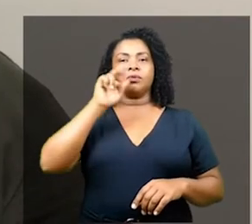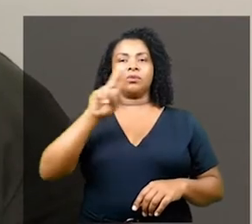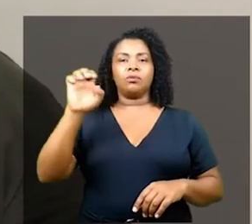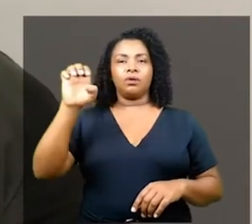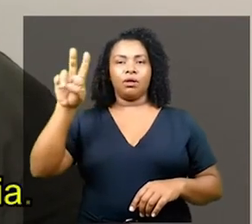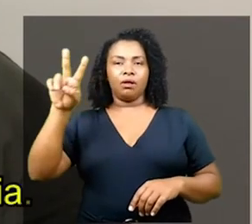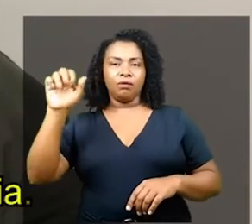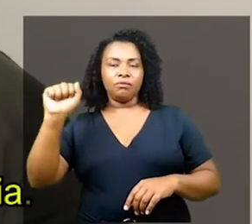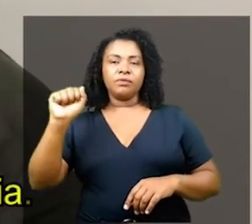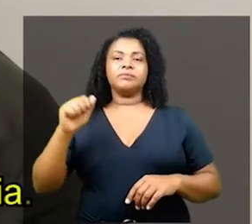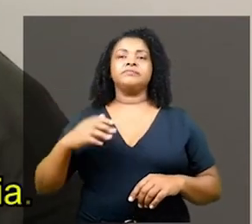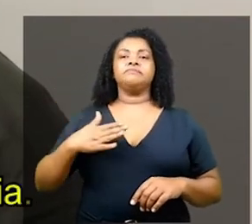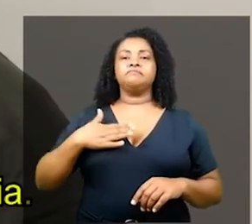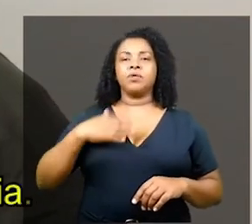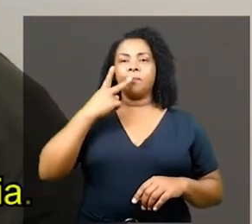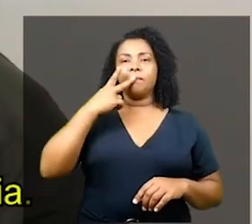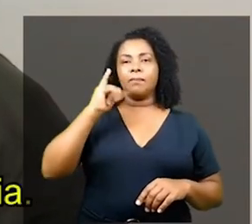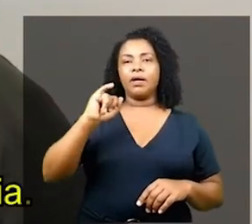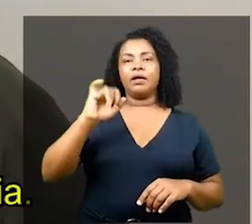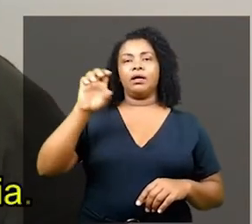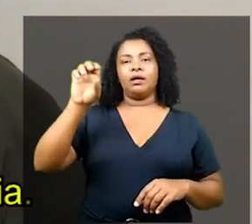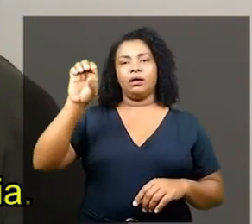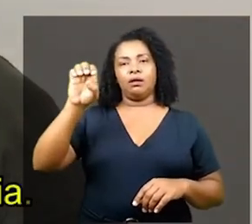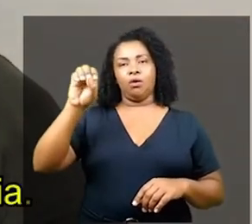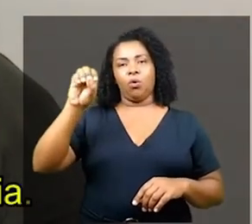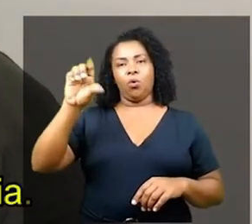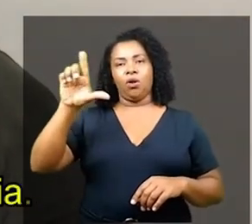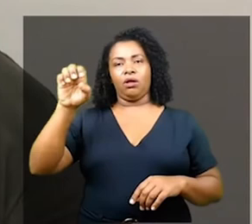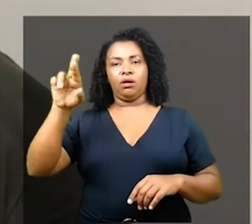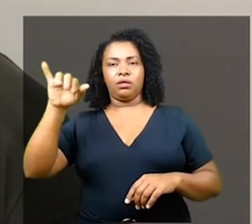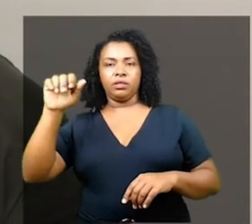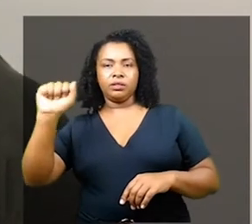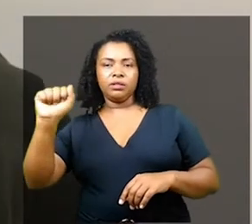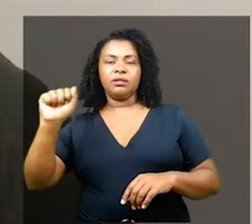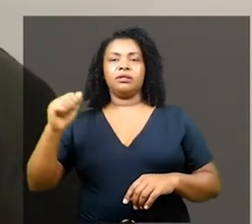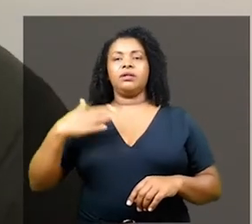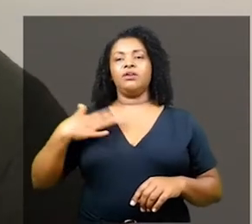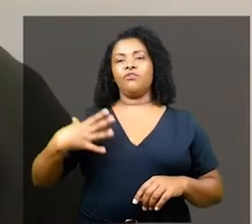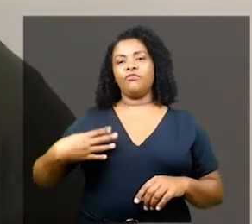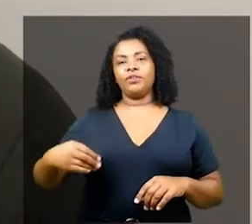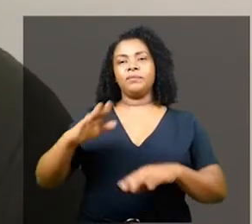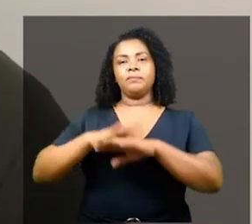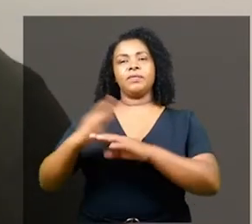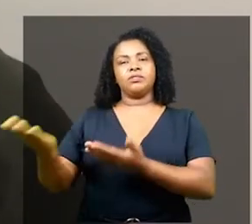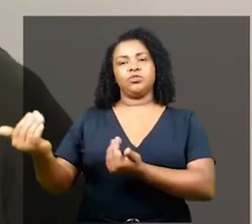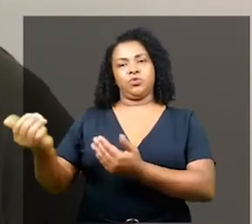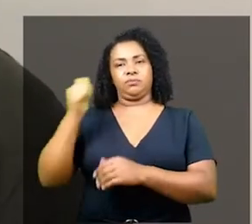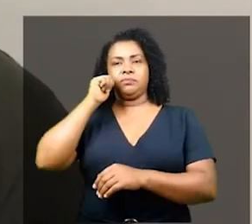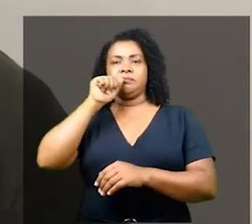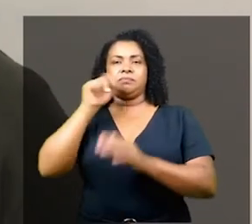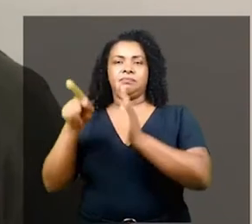filha da dona Eva Gomes de Castro, do seu Adalvencio Oléria, eu sou a filha caçula da minha